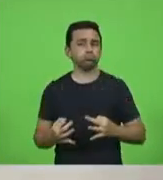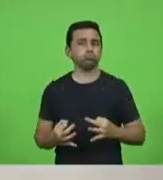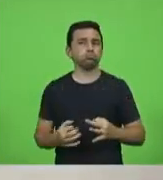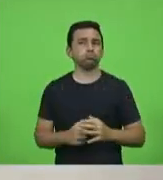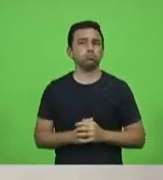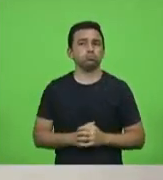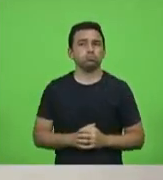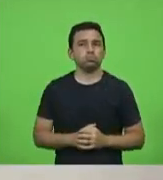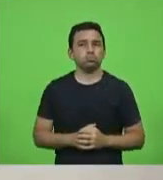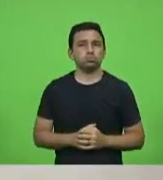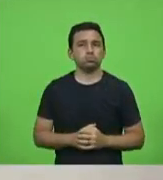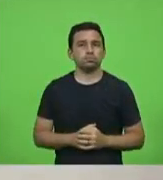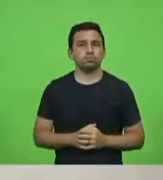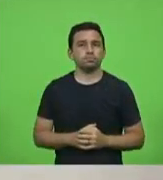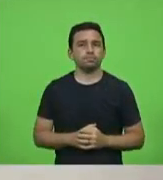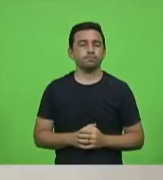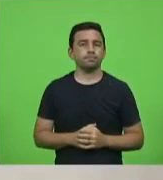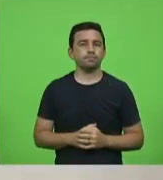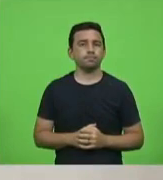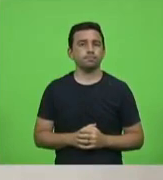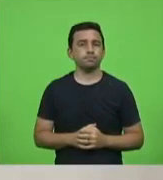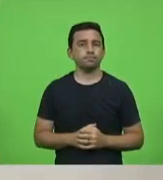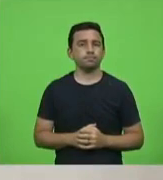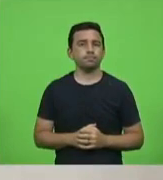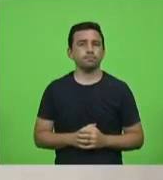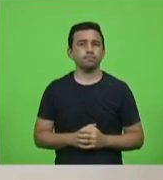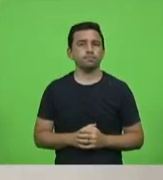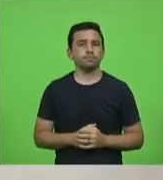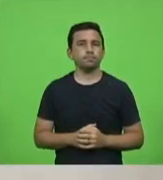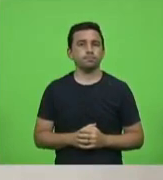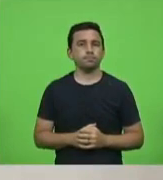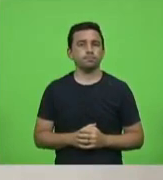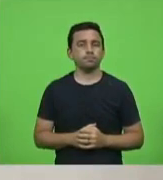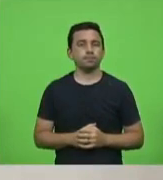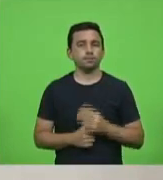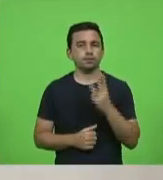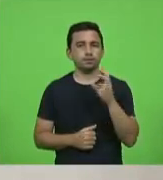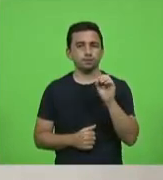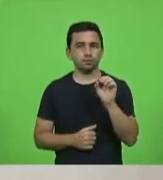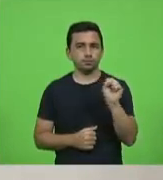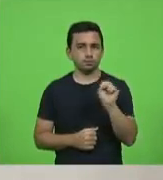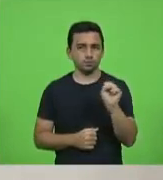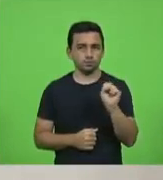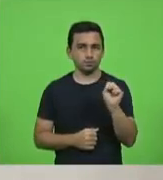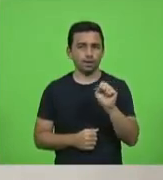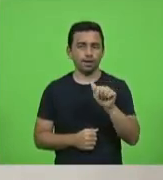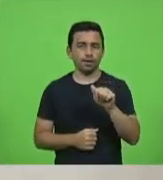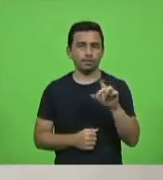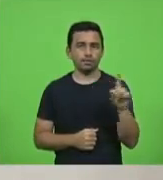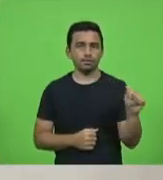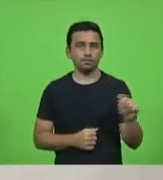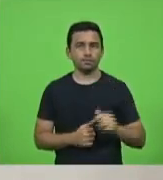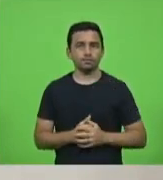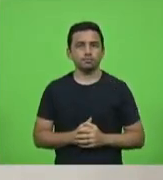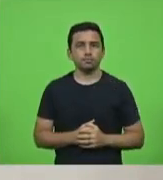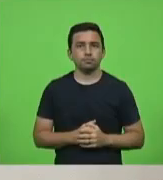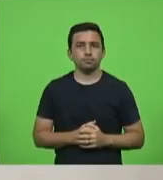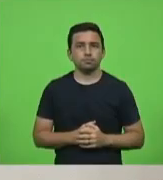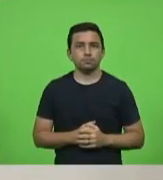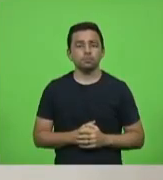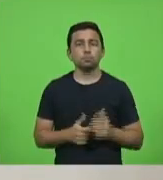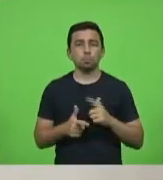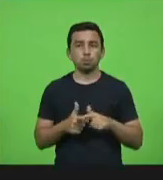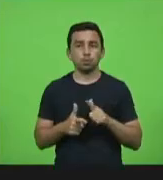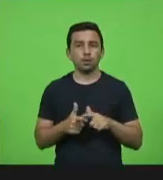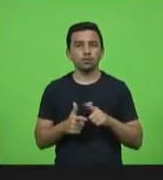Deputada Luciane, por gentileza, a gente vai dar 30 segundos para a deputada Ada, para concluir, deputada Ada. Desculpa, aí houve um problema